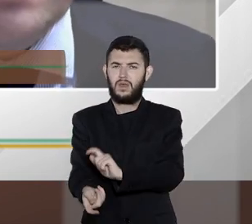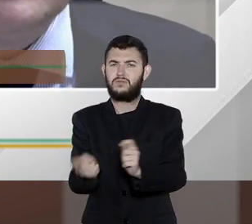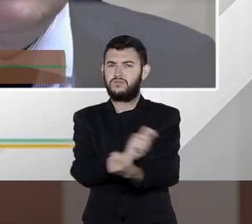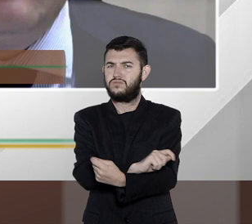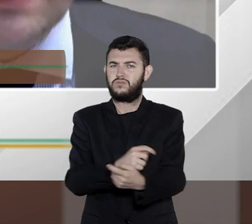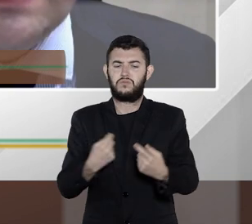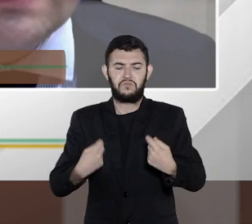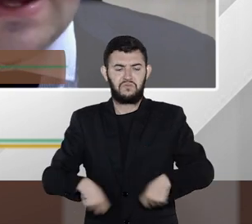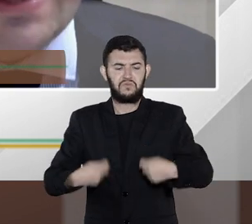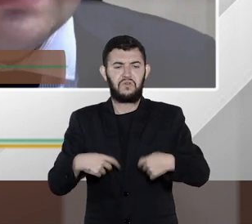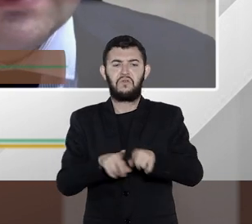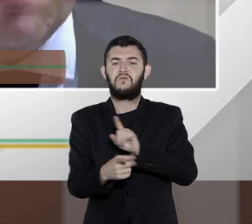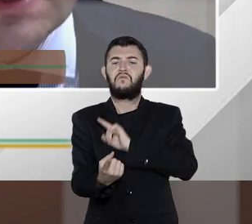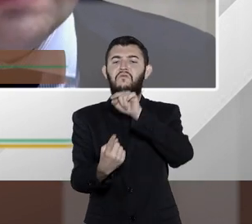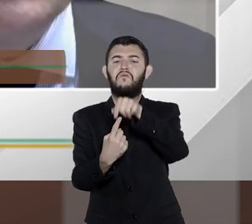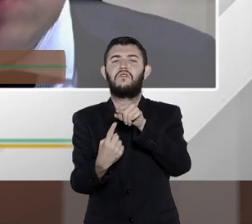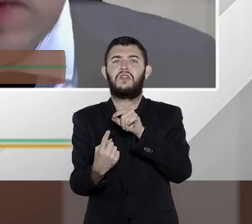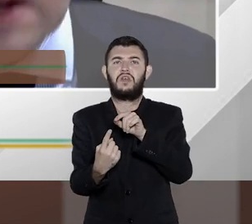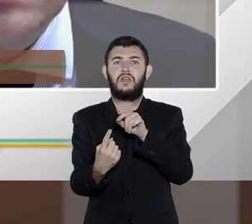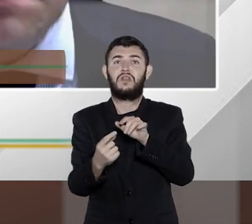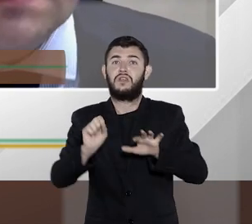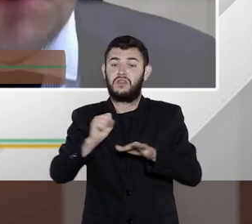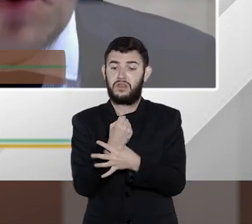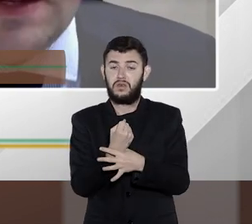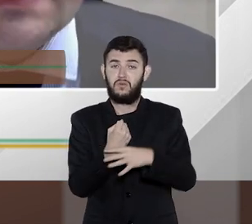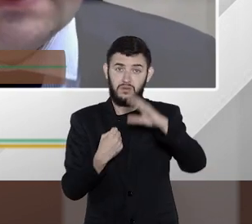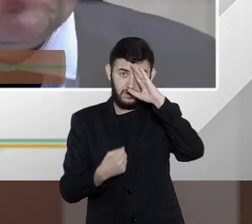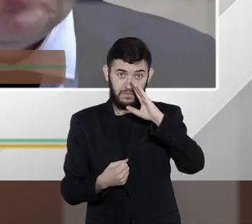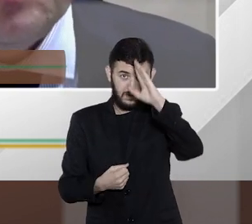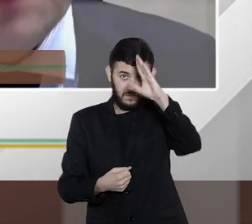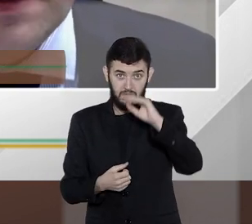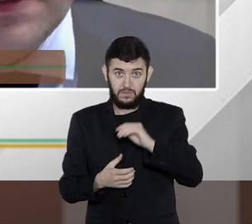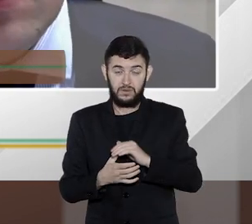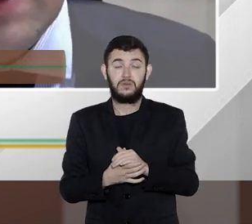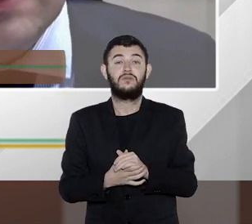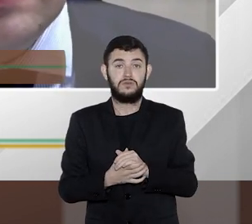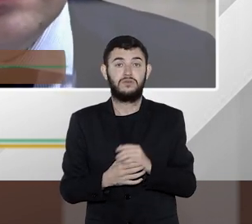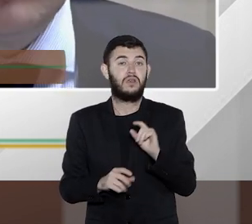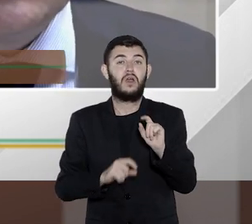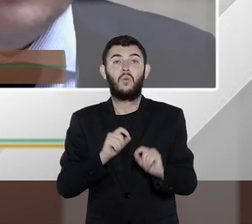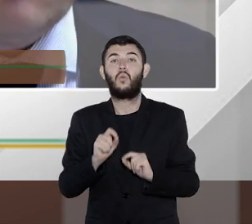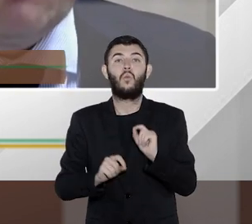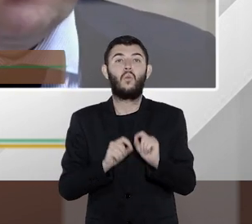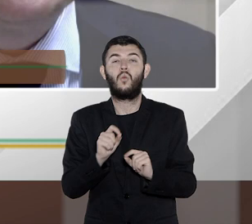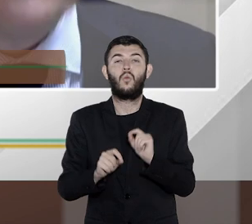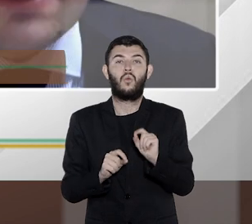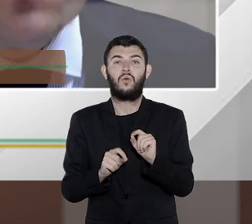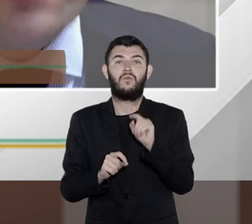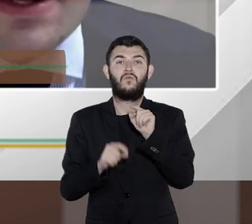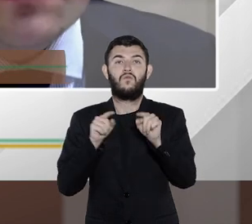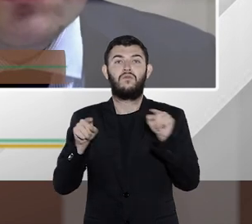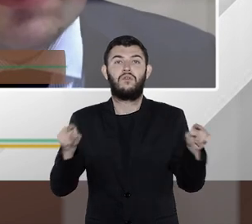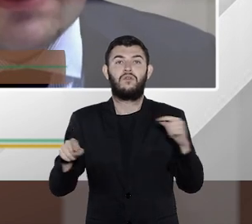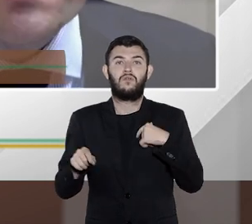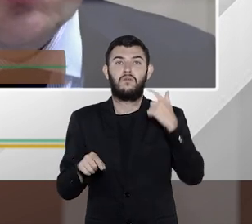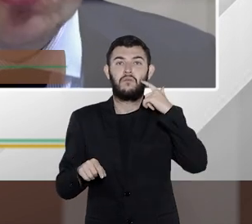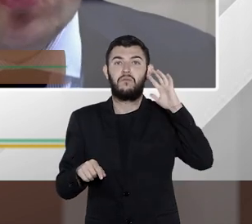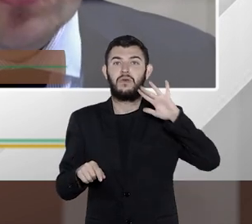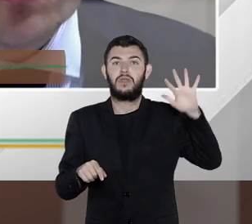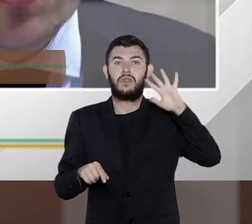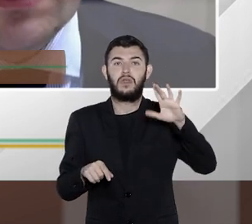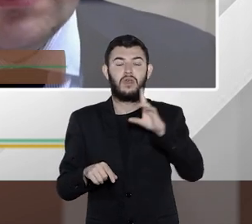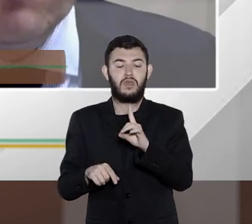necessidade finalidade e segurança principalmente que é o que você deve pensar no dado